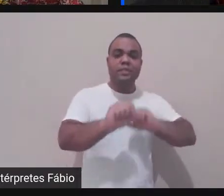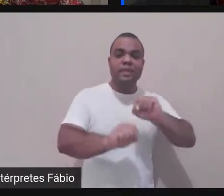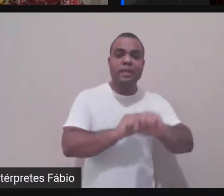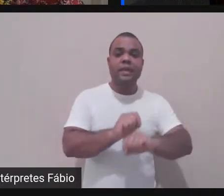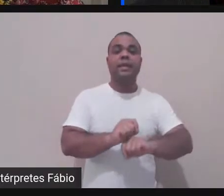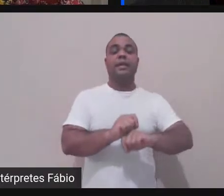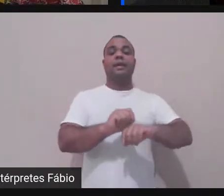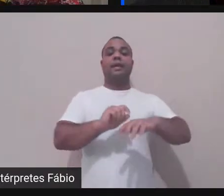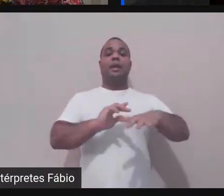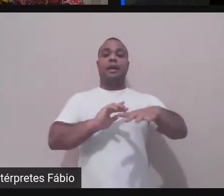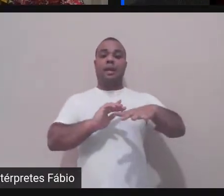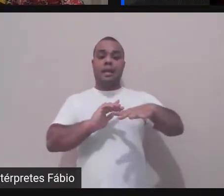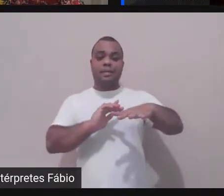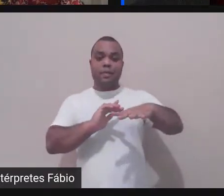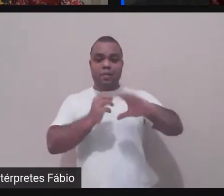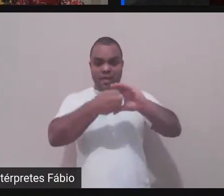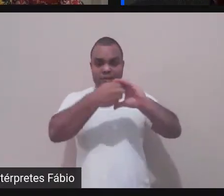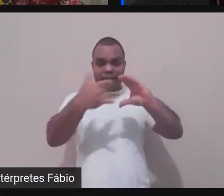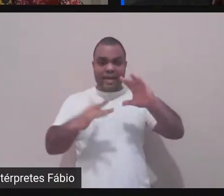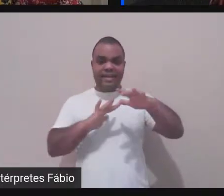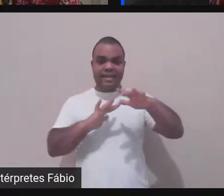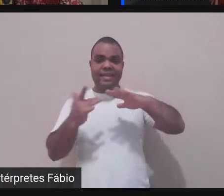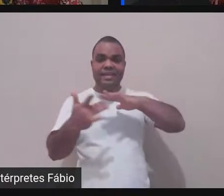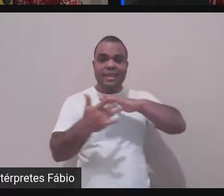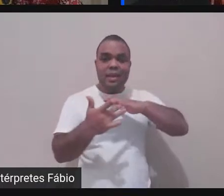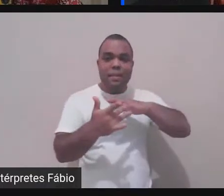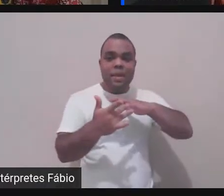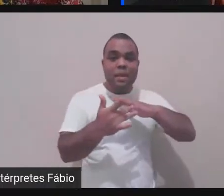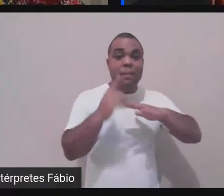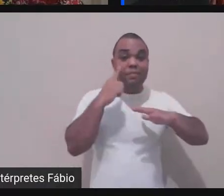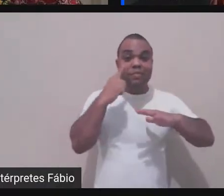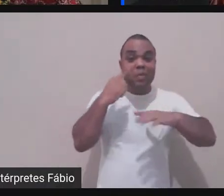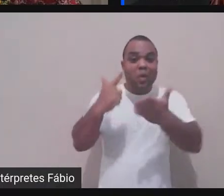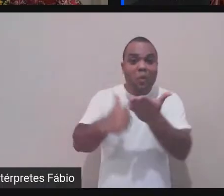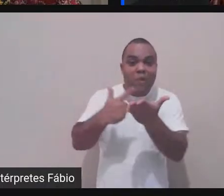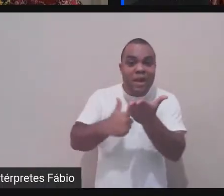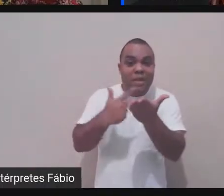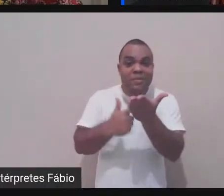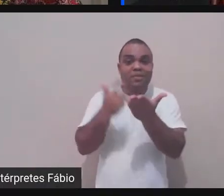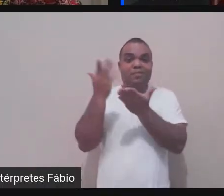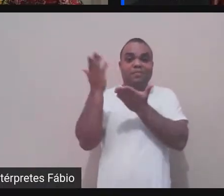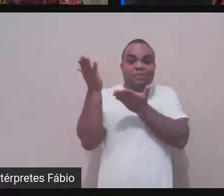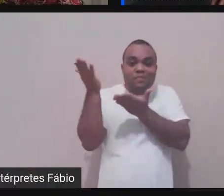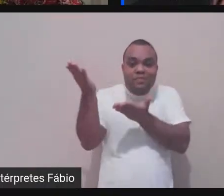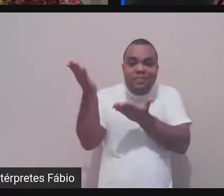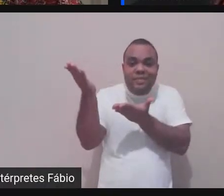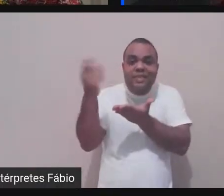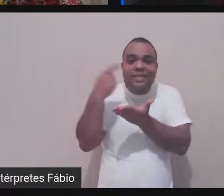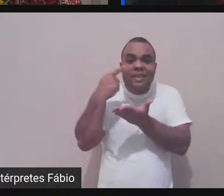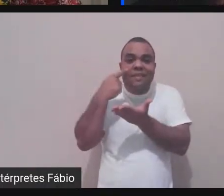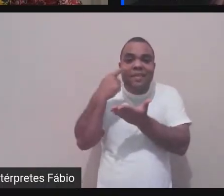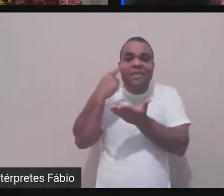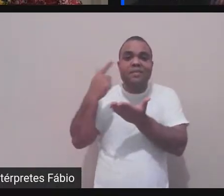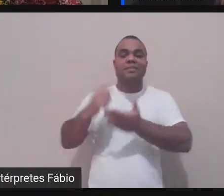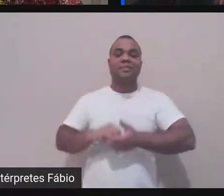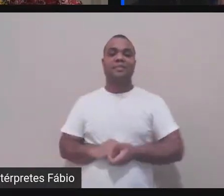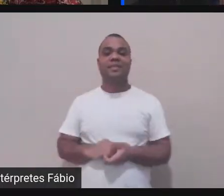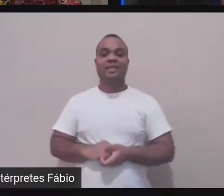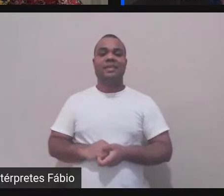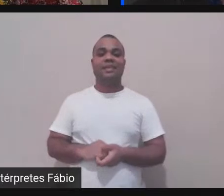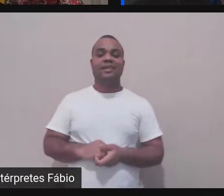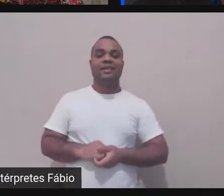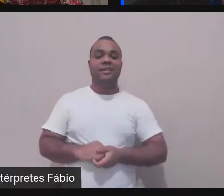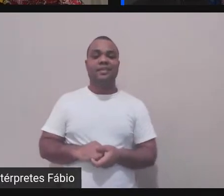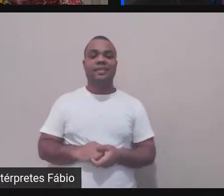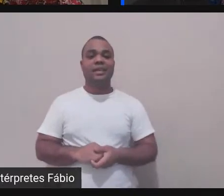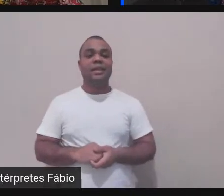ele ficou muito satisfeito, ah, tá ali, ó, na onda clara, ele ficou muito satisfeito com os trabalhos finais, ele realmente, assim, ele não esperava que fossem